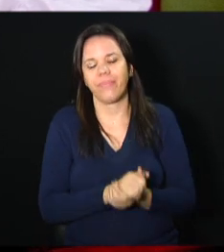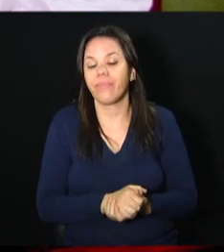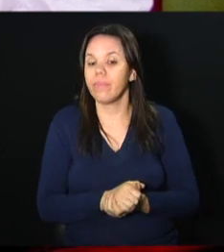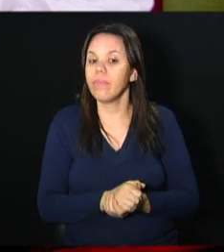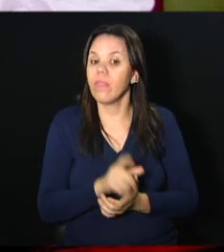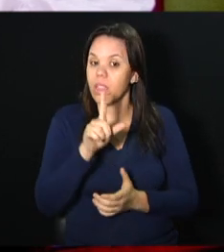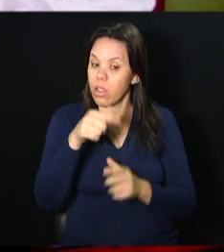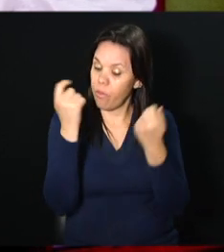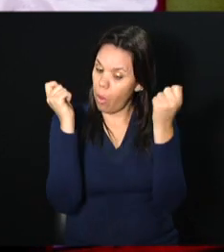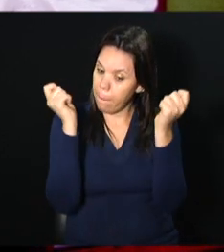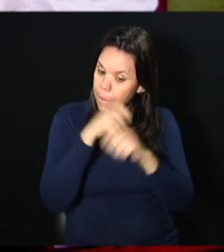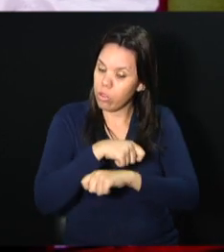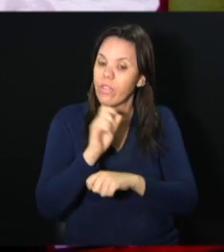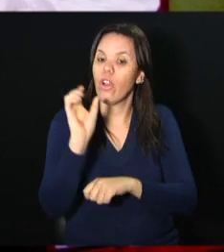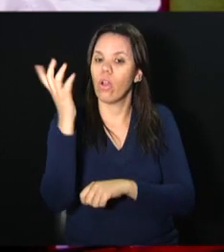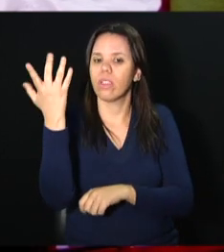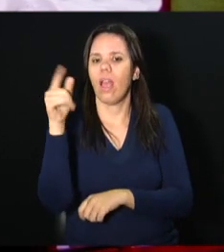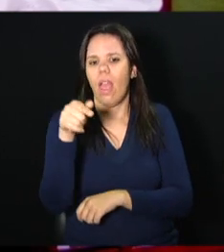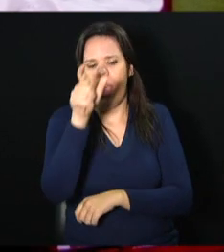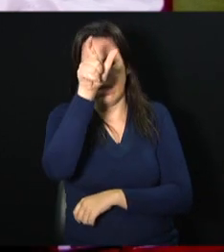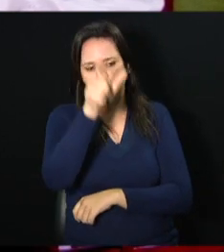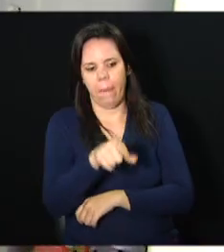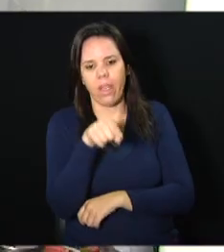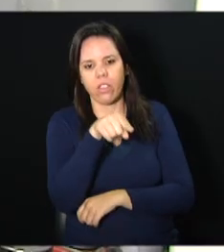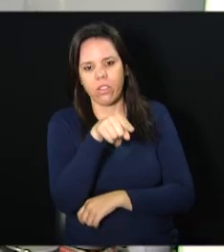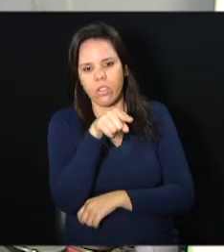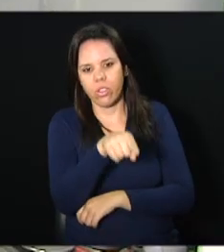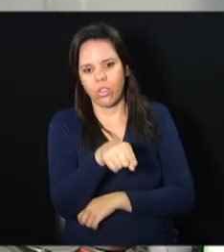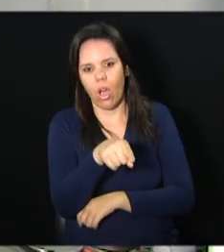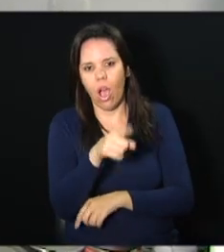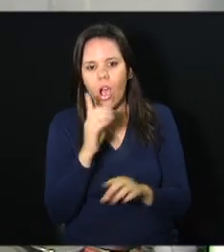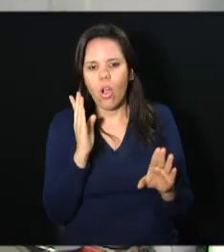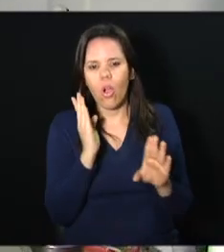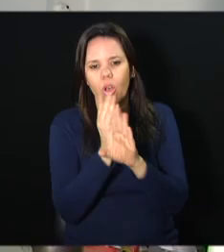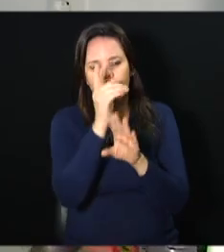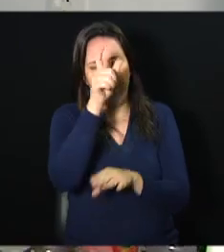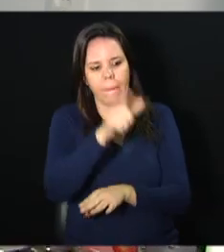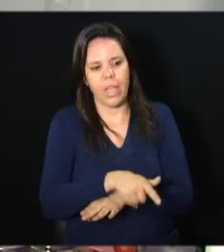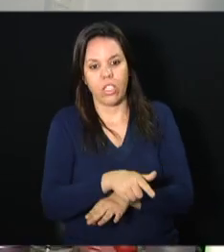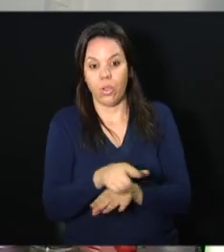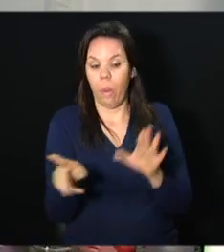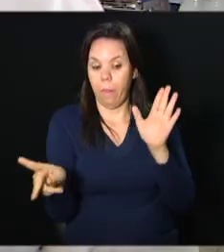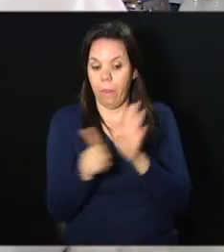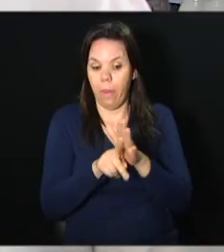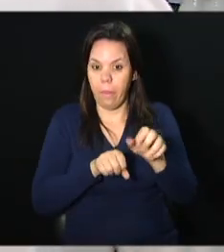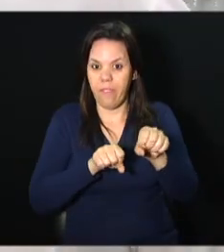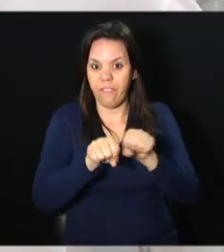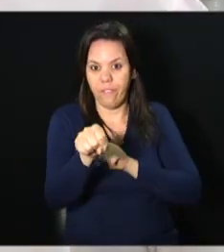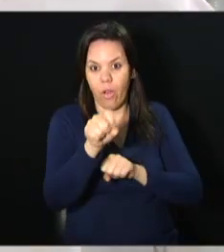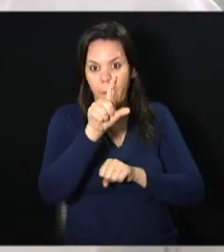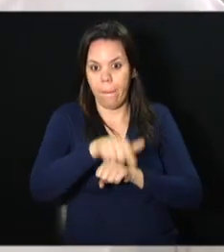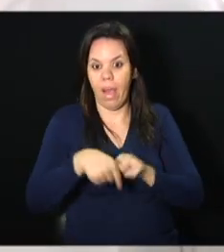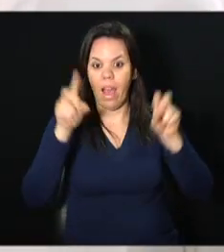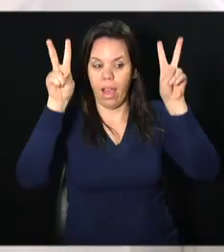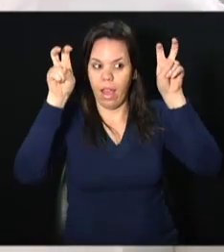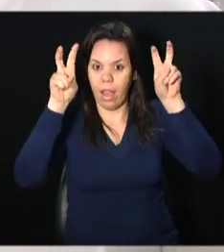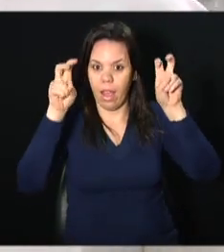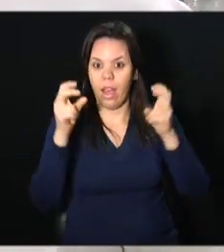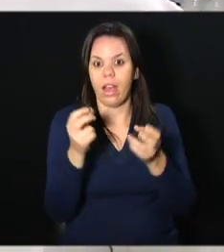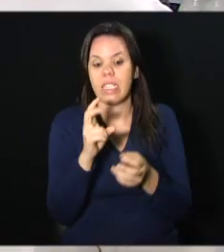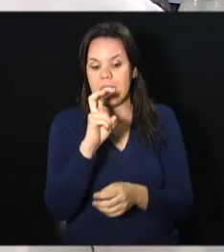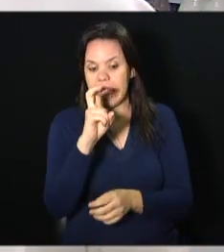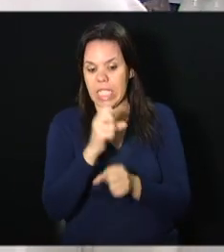sonho só foi possível quando este empreendedor encontrou alguém especialista no assunto. Eu tinha cinco anos de